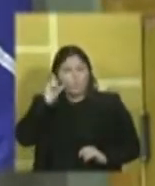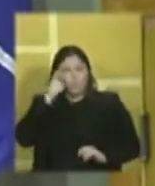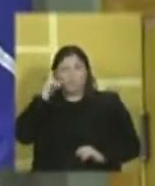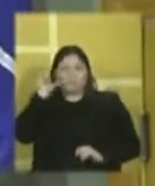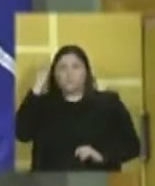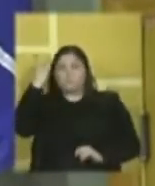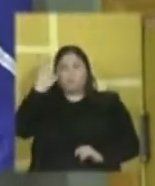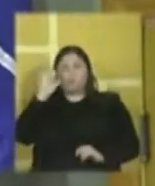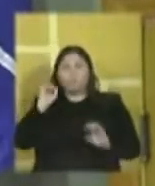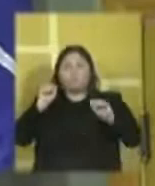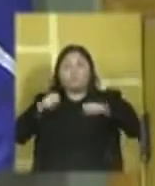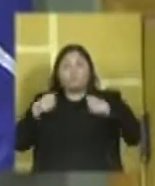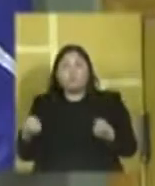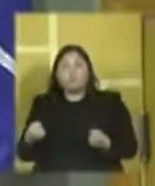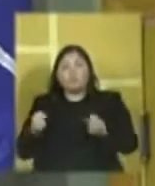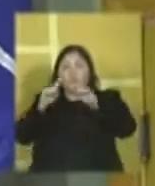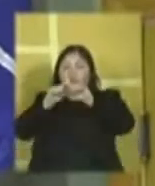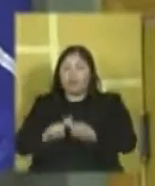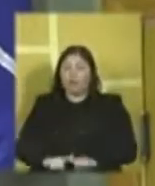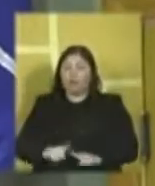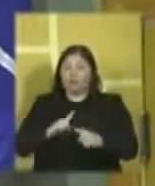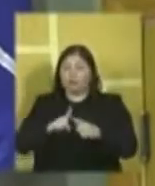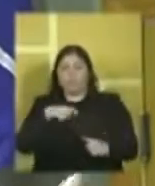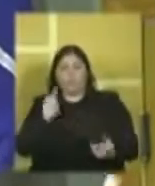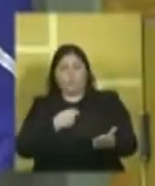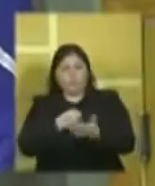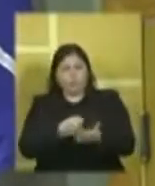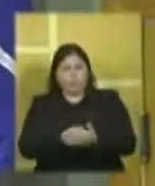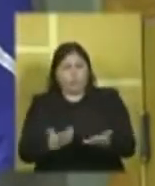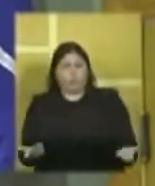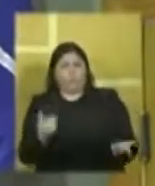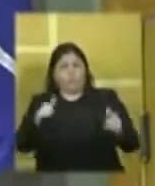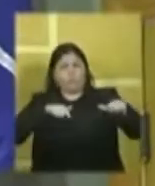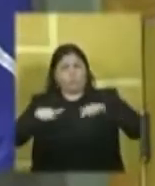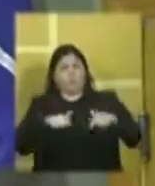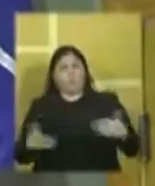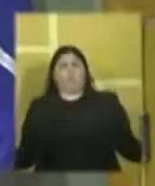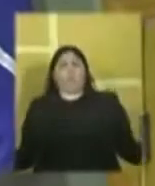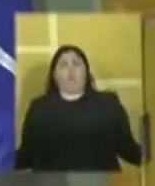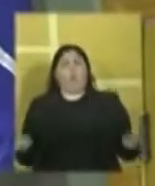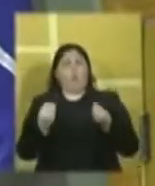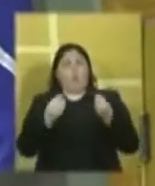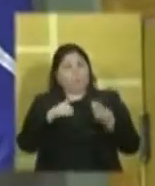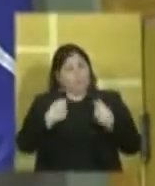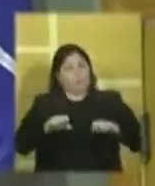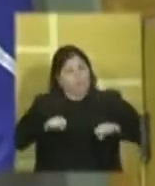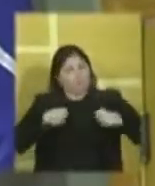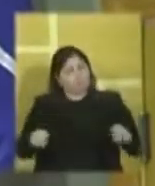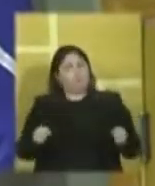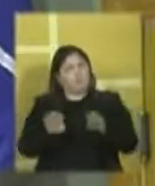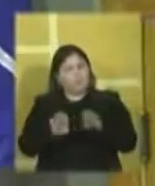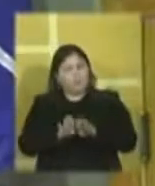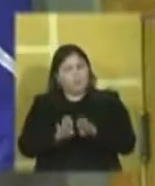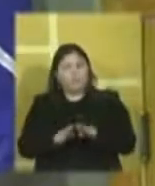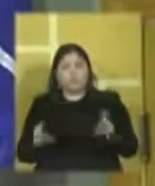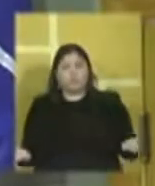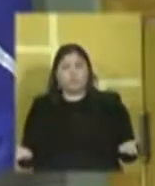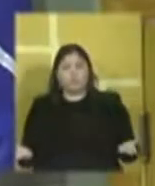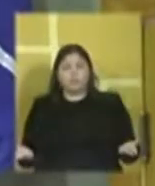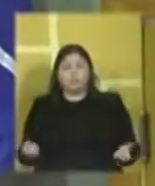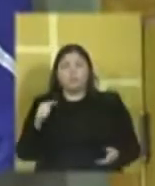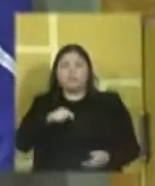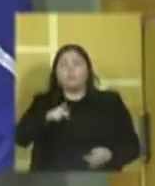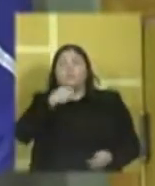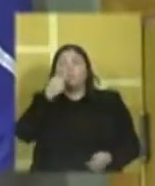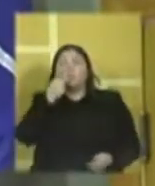ontem, sei lá, foi defender a instituição, porque nós te cobramos aí. Você é servidor, porra? Tem que defender a instituição também. Vossa